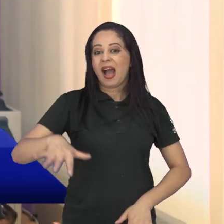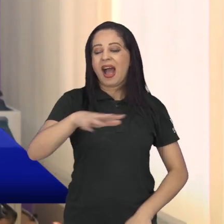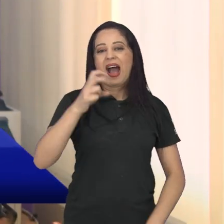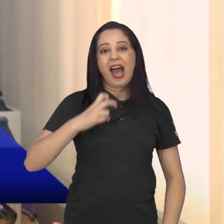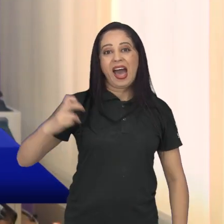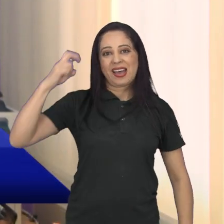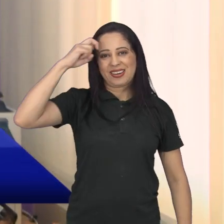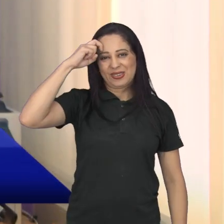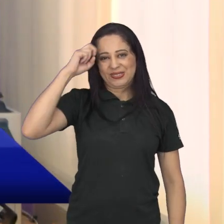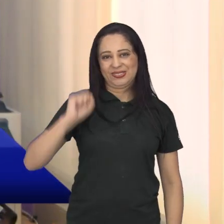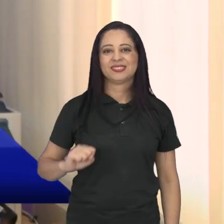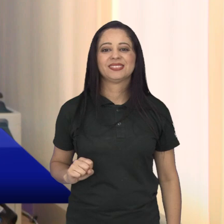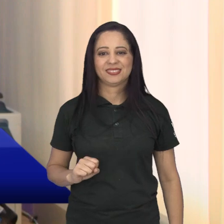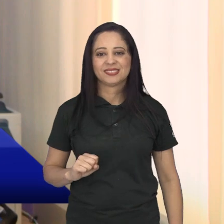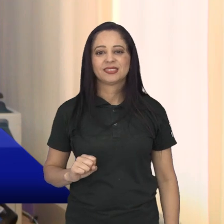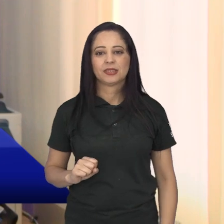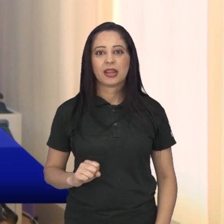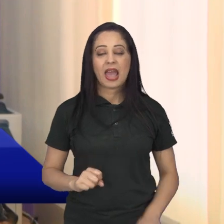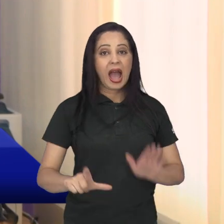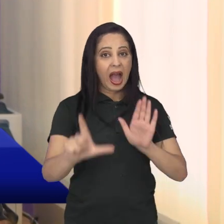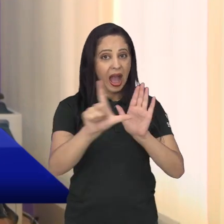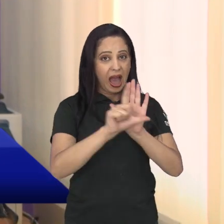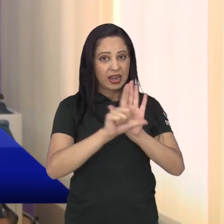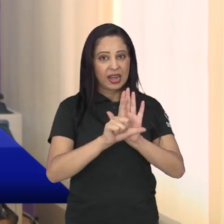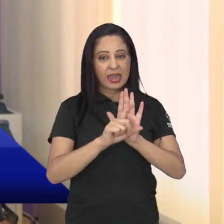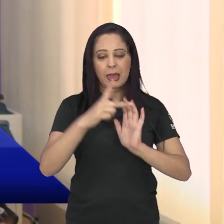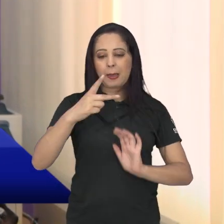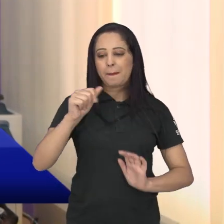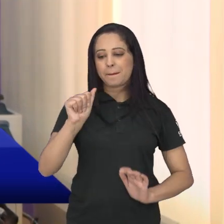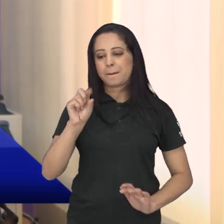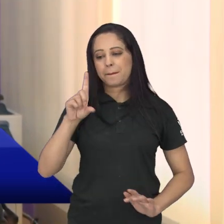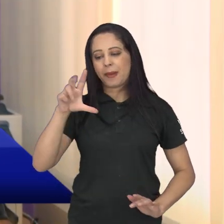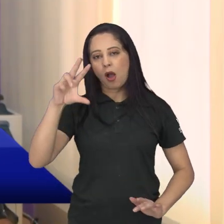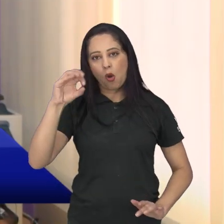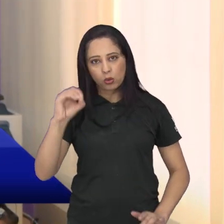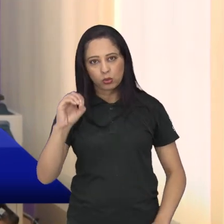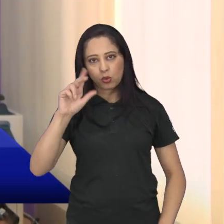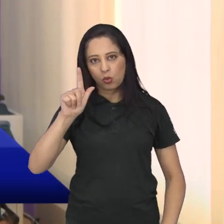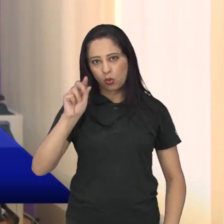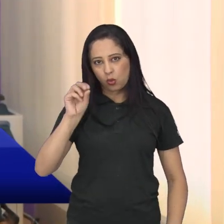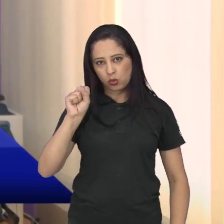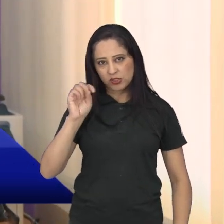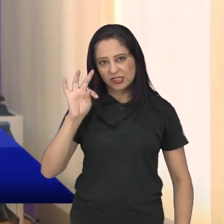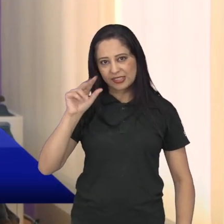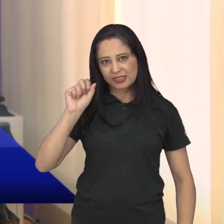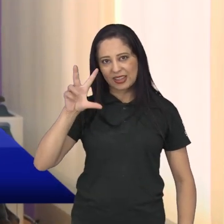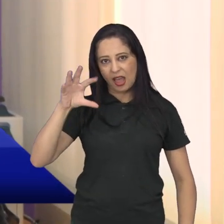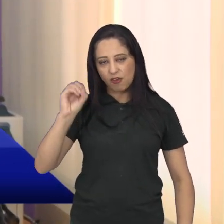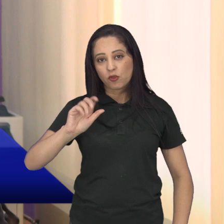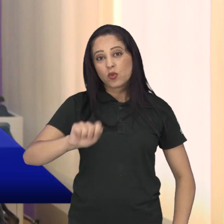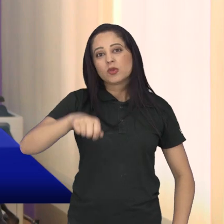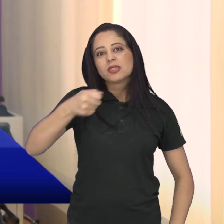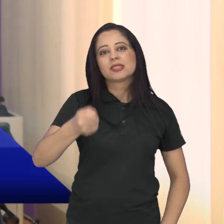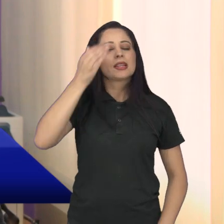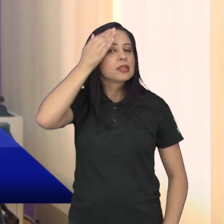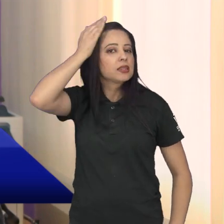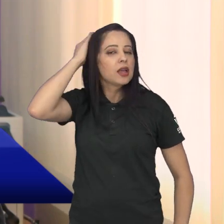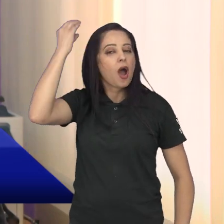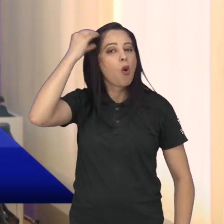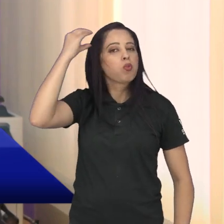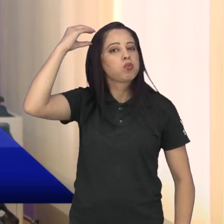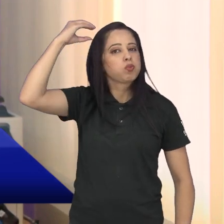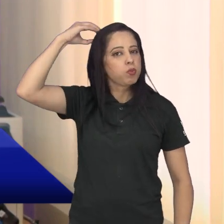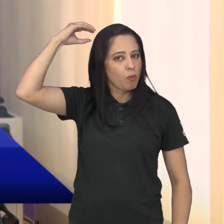setor da cultura aqui em São José dos Campos. A Lei Paulo Gustavo, que foi criada para poder reduzir os impactos